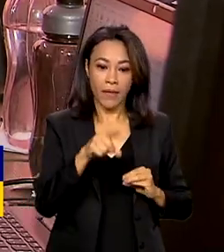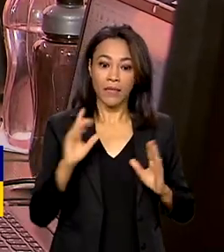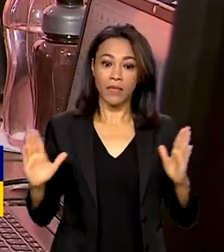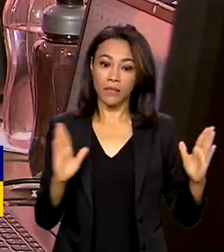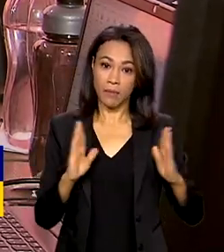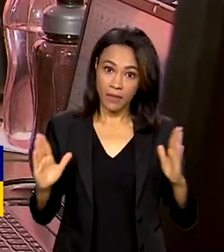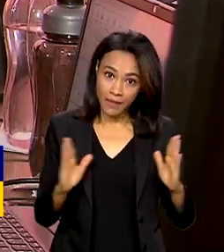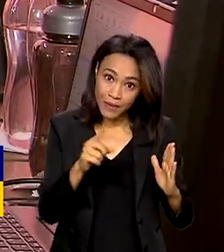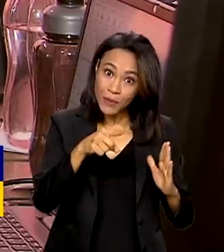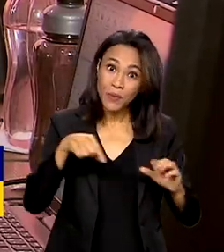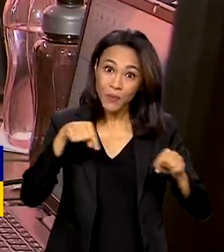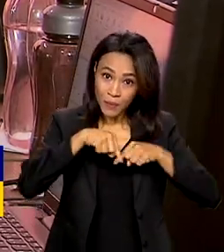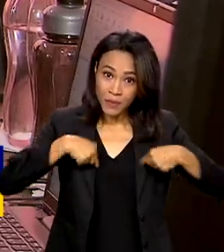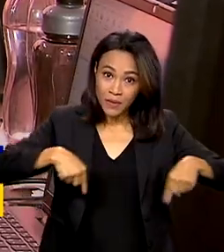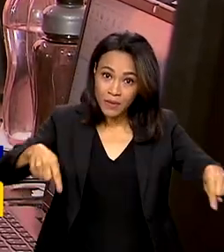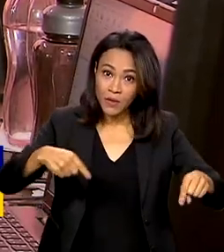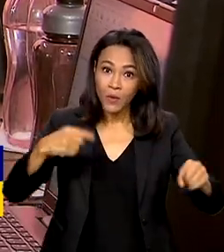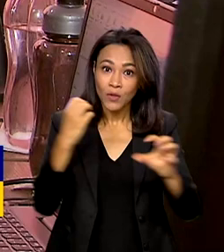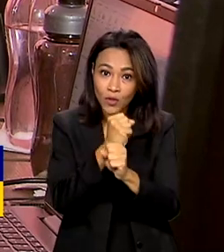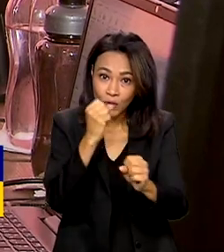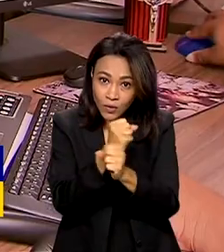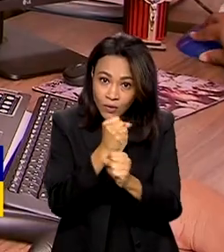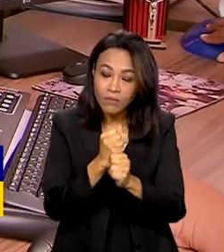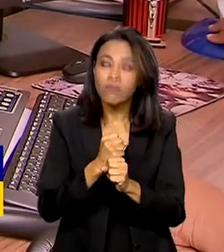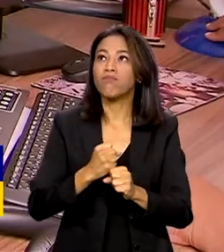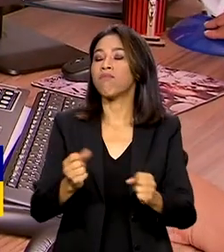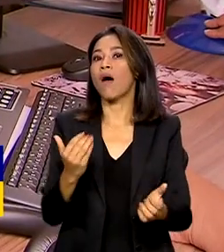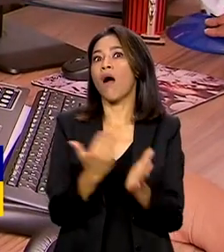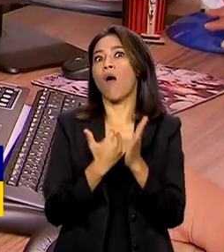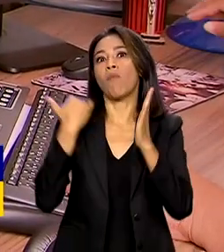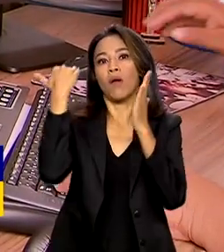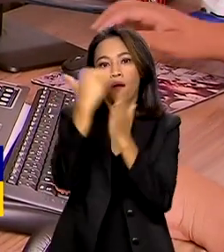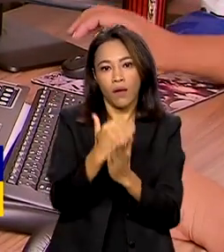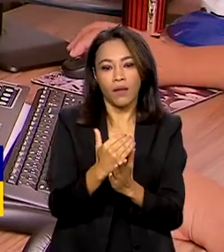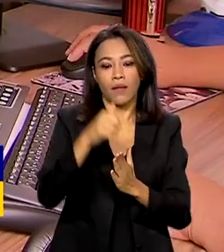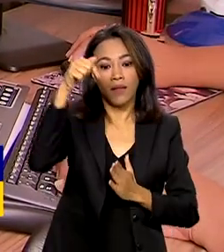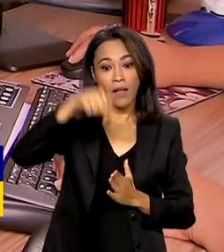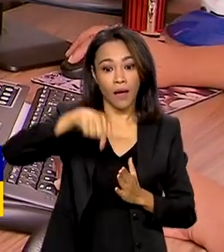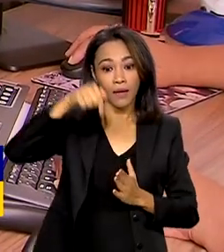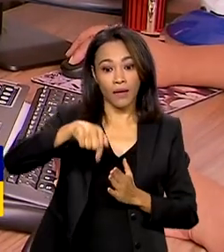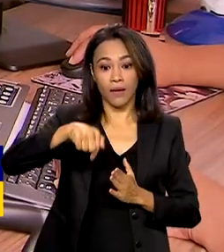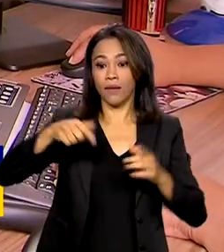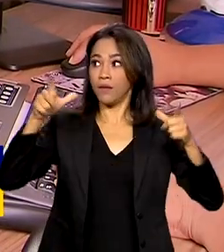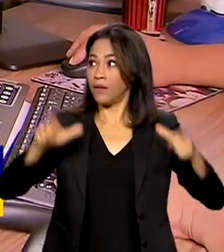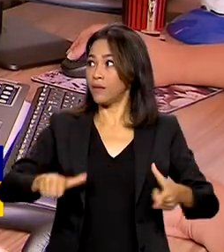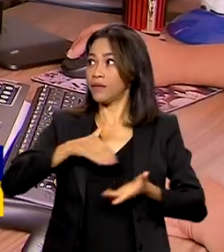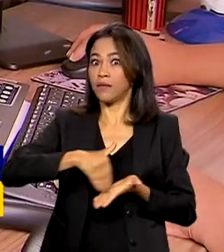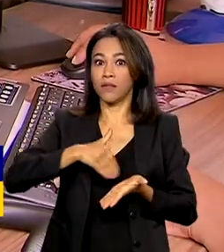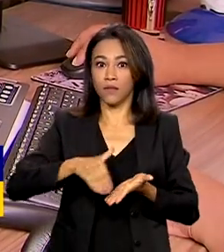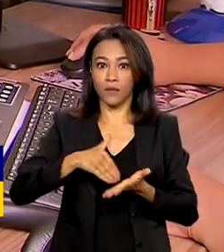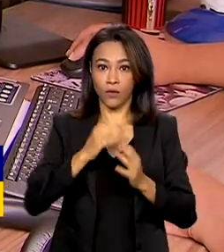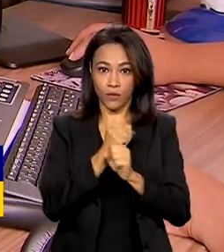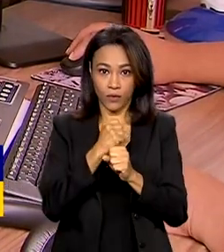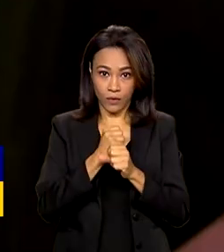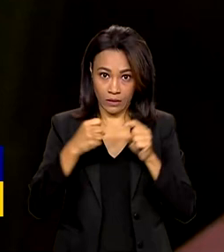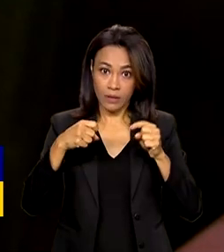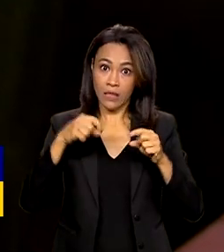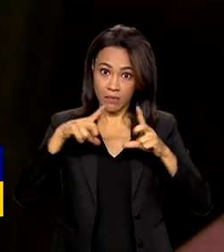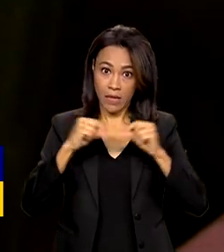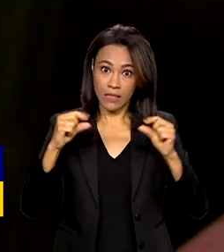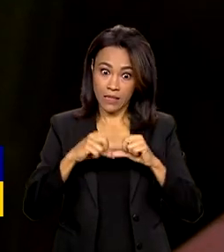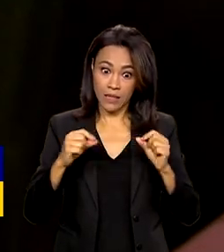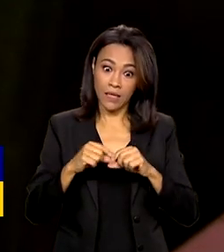escritórios de contabilidade nessa época do ano. Nesta firma, em Brasília, mais de 150 contribuintes